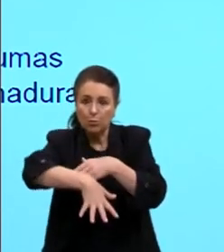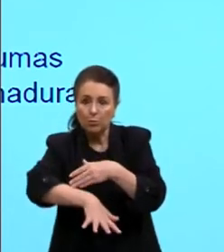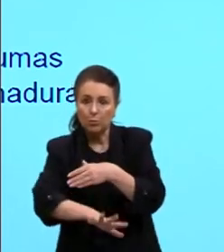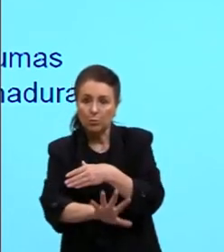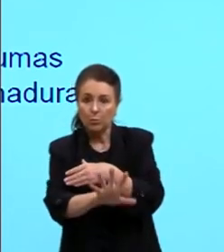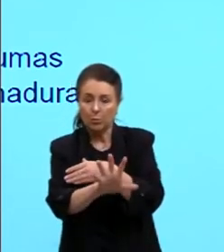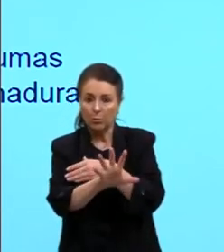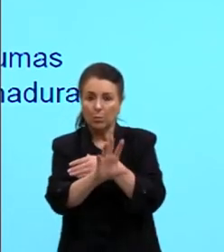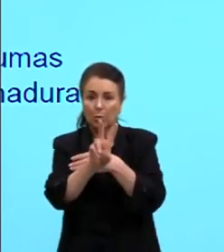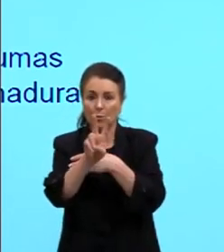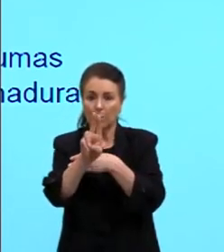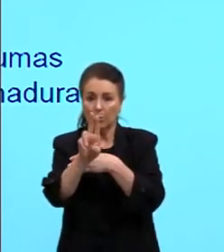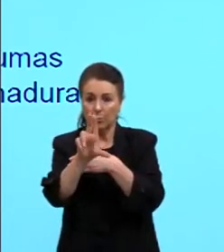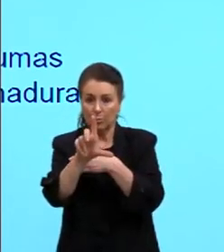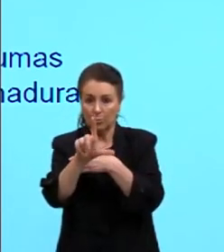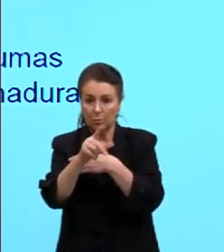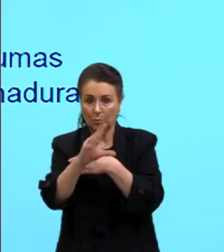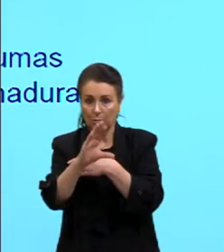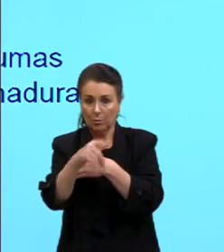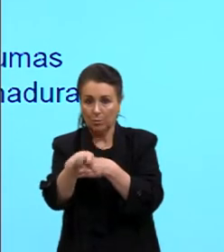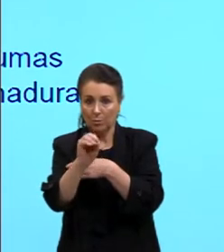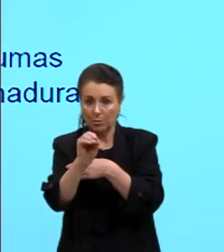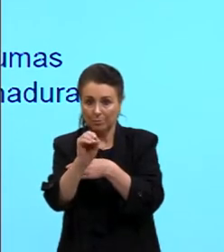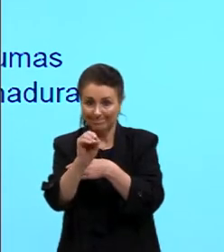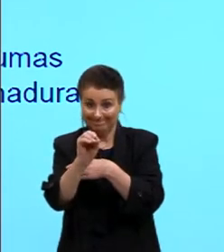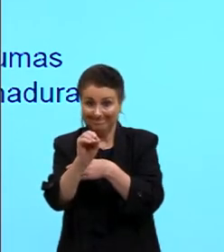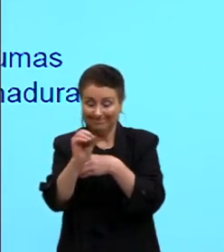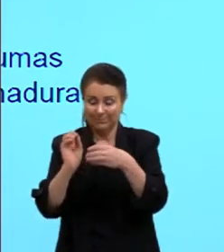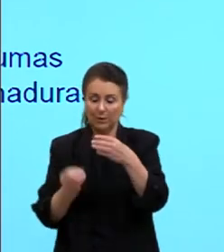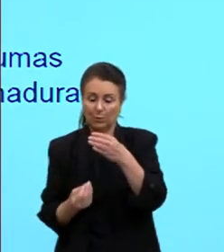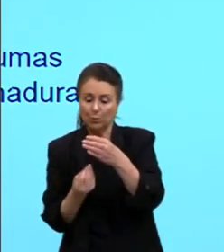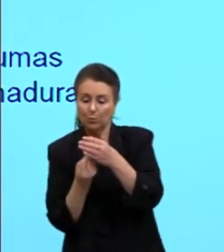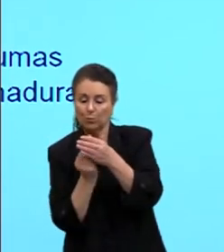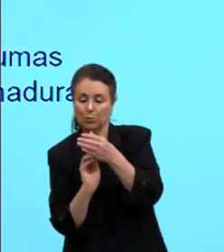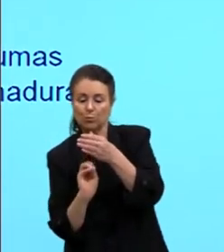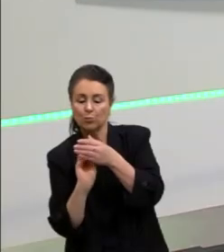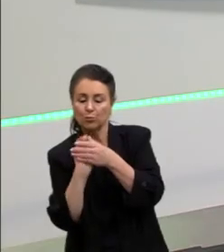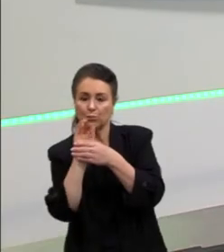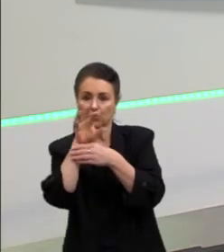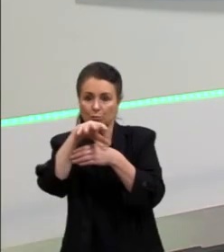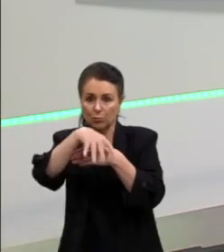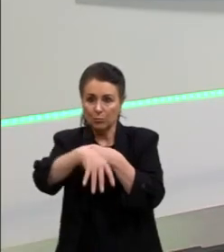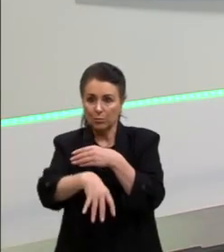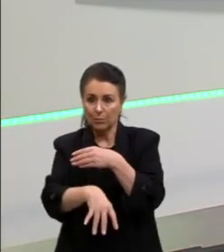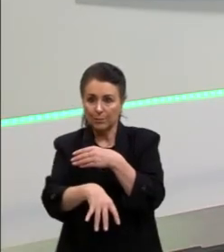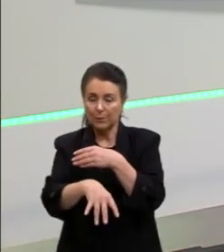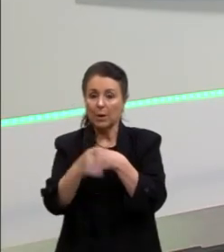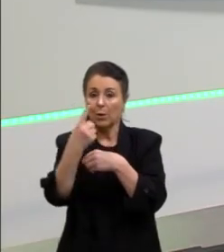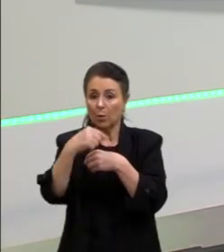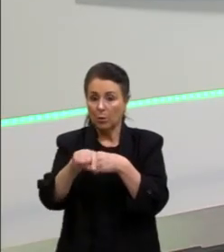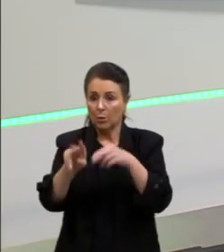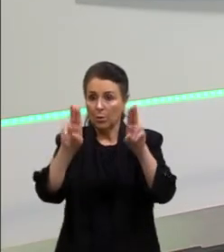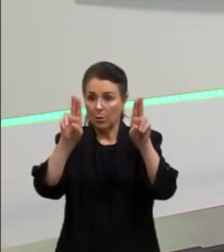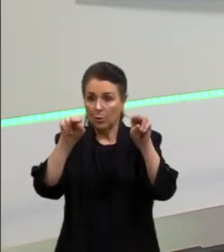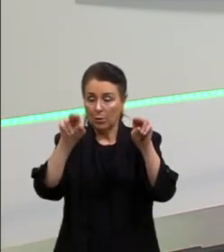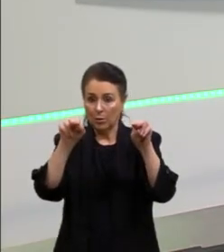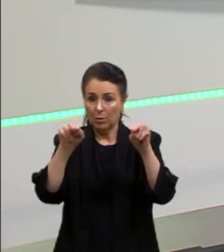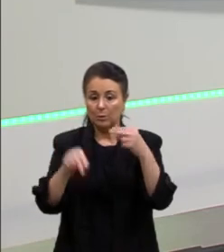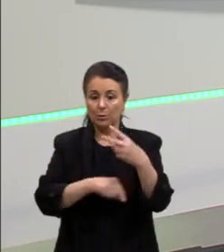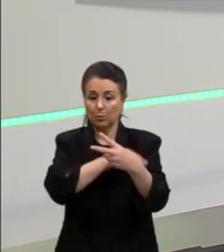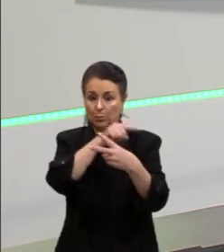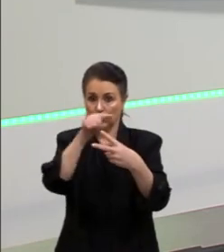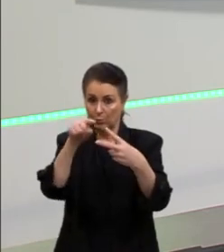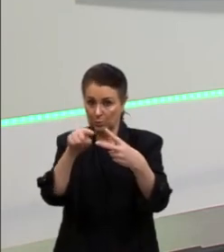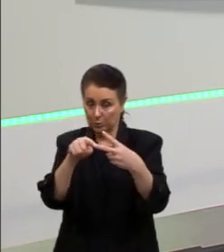linha direta com o magma, tá? Agorizada. E aí algumas questões relacionadas a isso, a orogenia e a epigenia, tá?